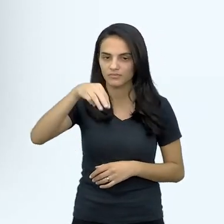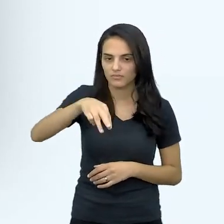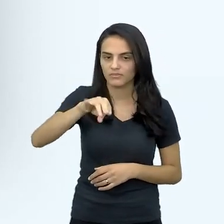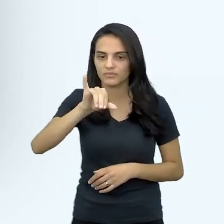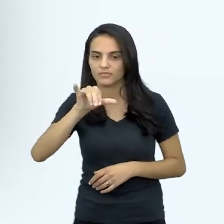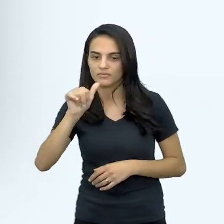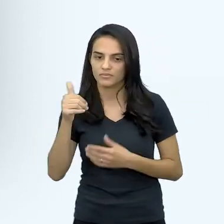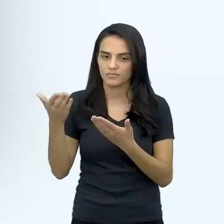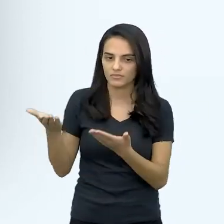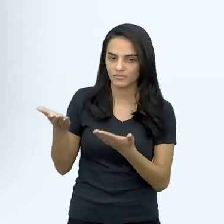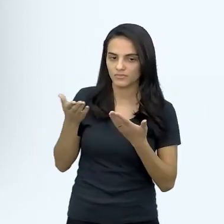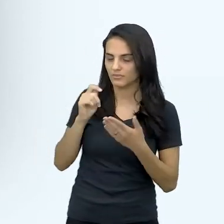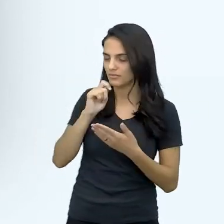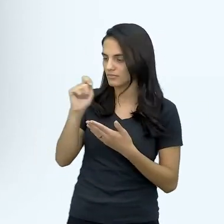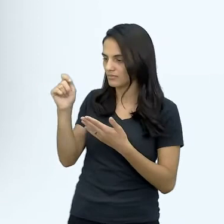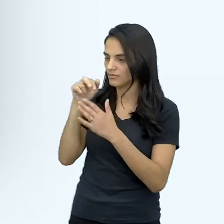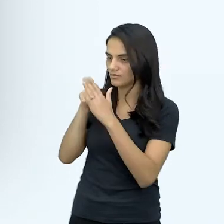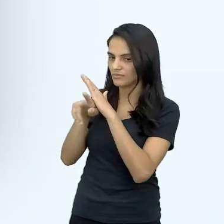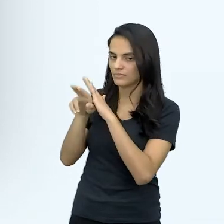bem-vindo na nossa entrevista.